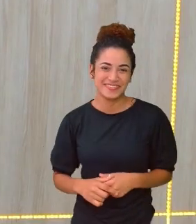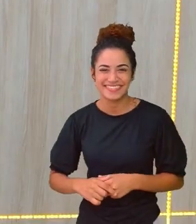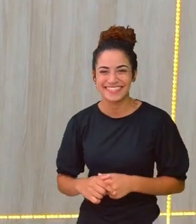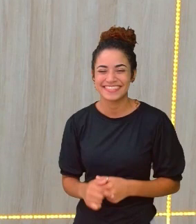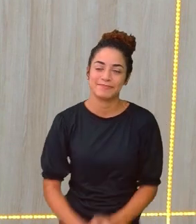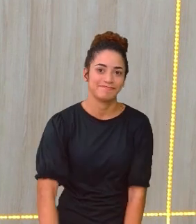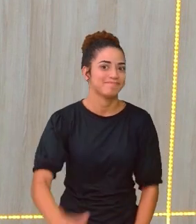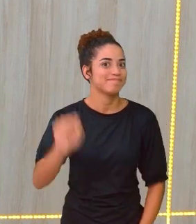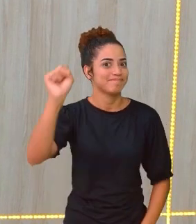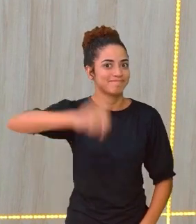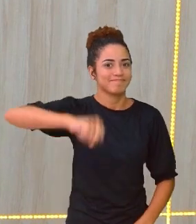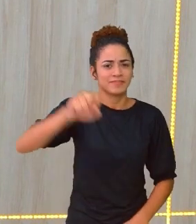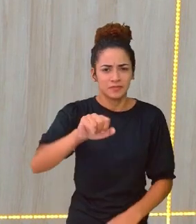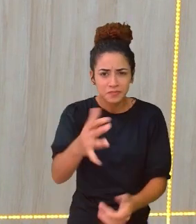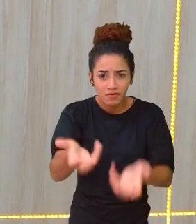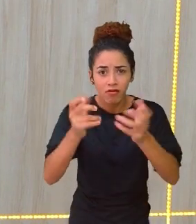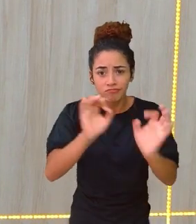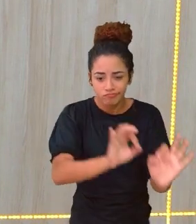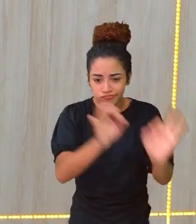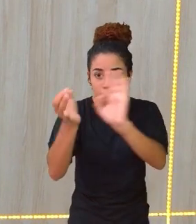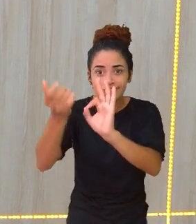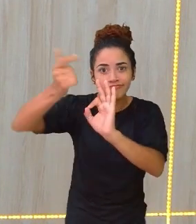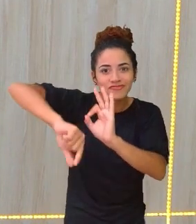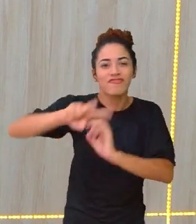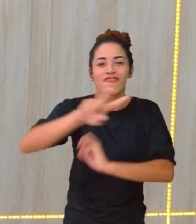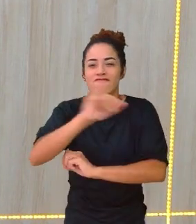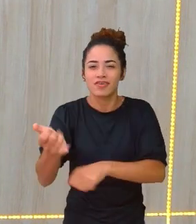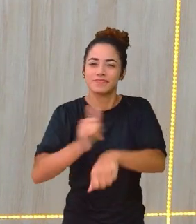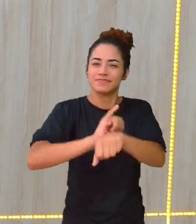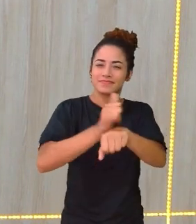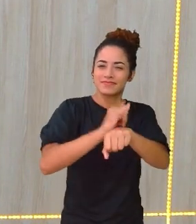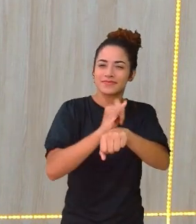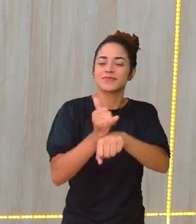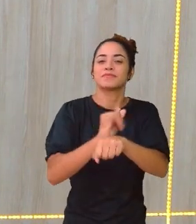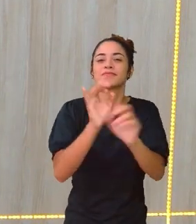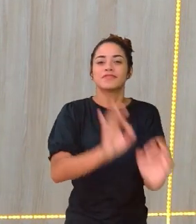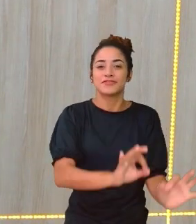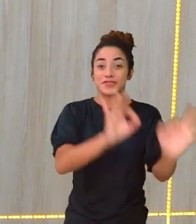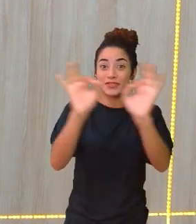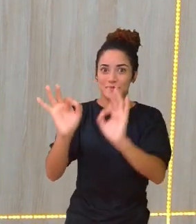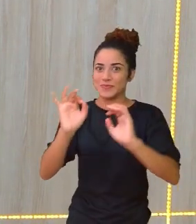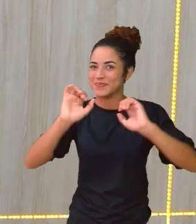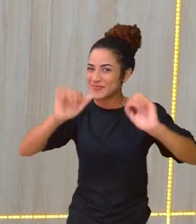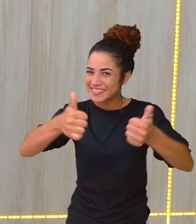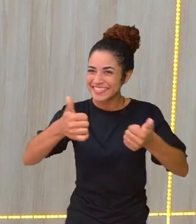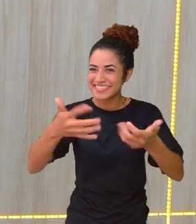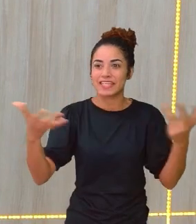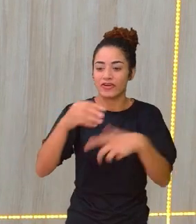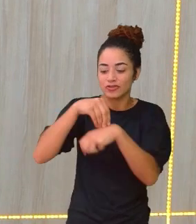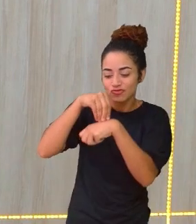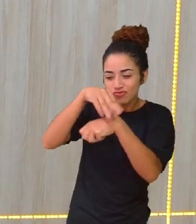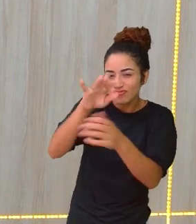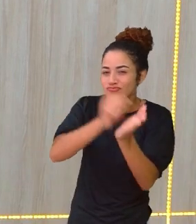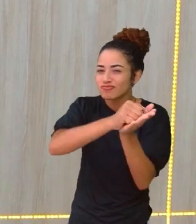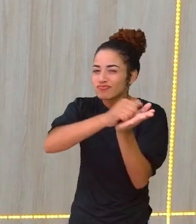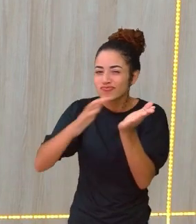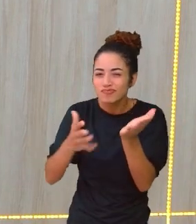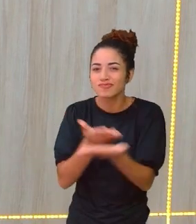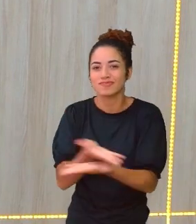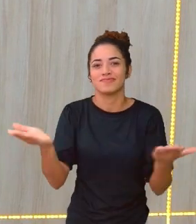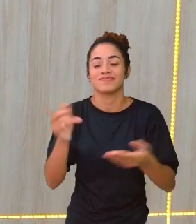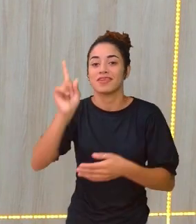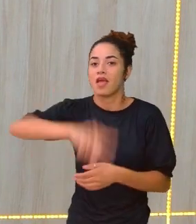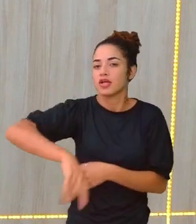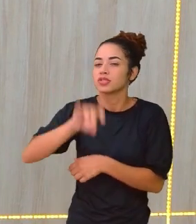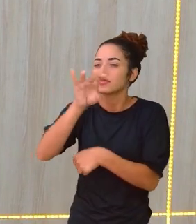é, professora Cláudia. Quem quiser rever, não é, professora Cláudia? Vai lá no YouTube e rever essa aula. E aqui vai a minha sugestão de atividade. Lembre que é